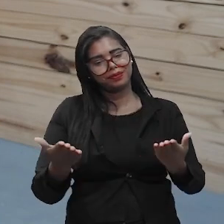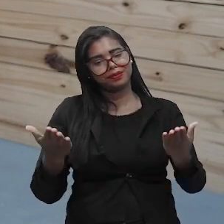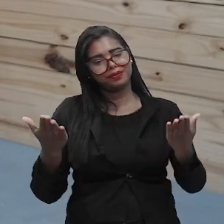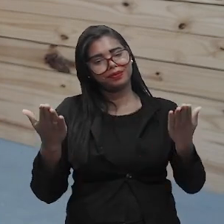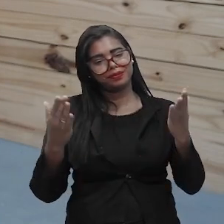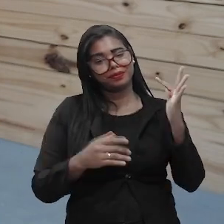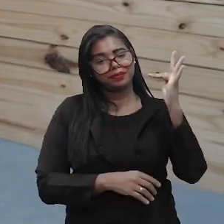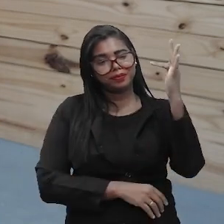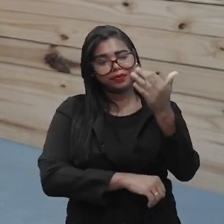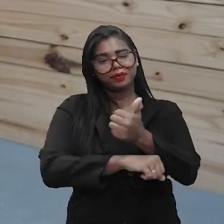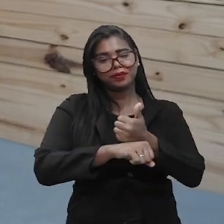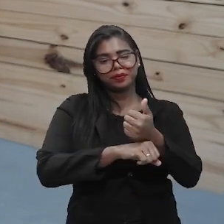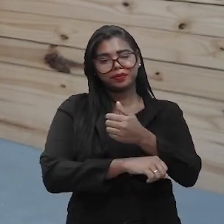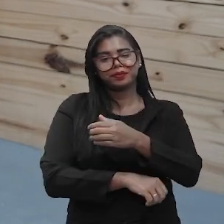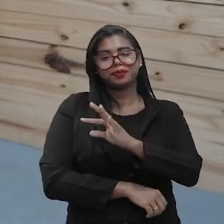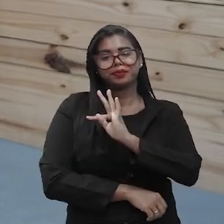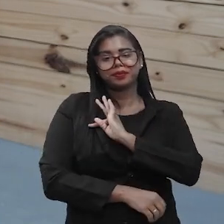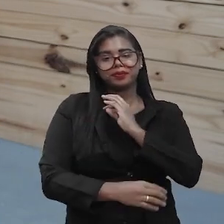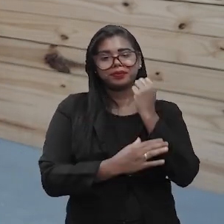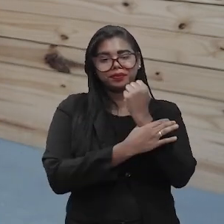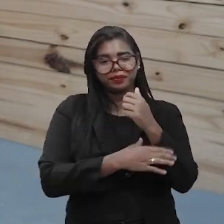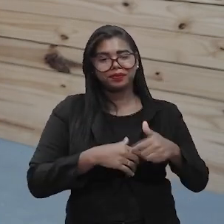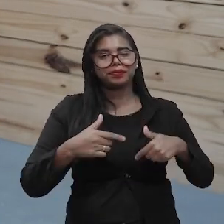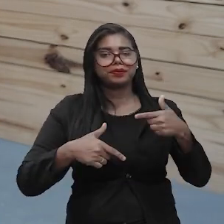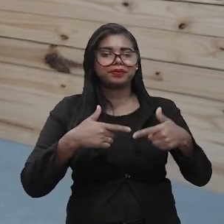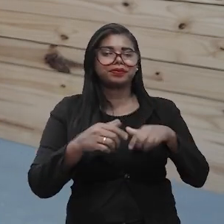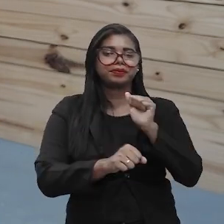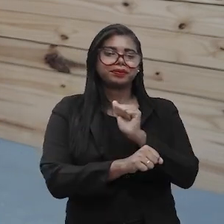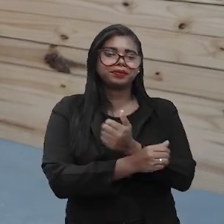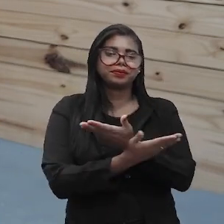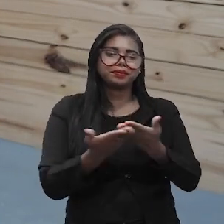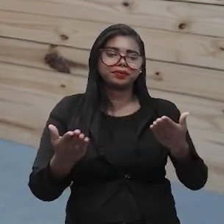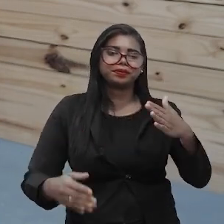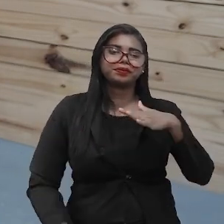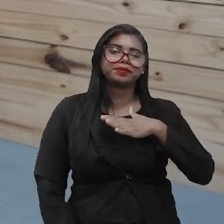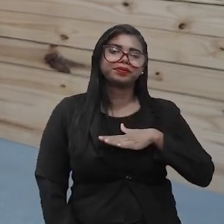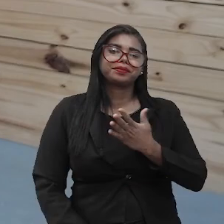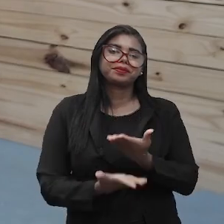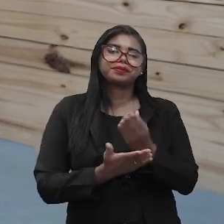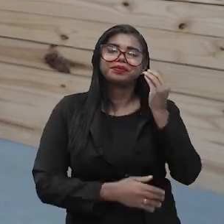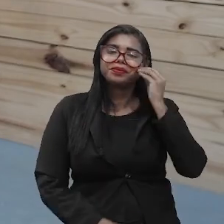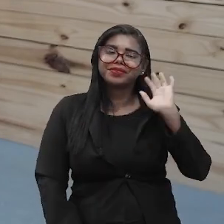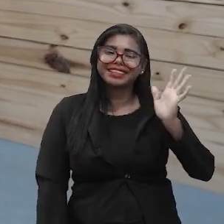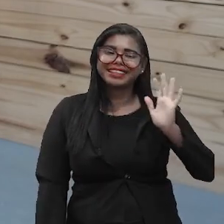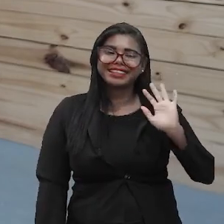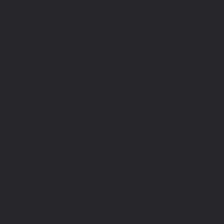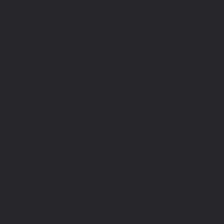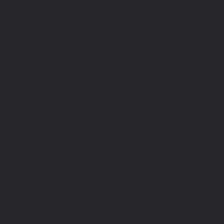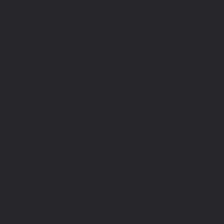futuros profissionais técnicos de segurança do trabalho. Espero que vocês tenham gostado. Tchau, tchau!